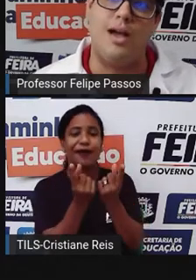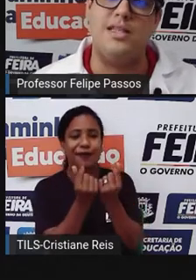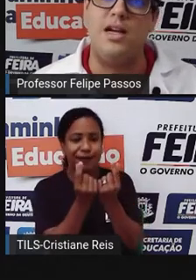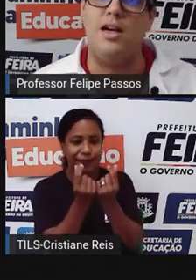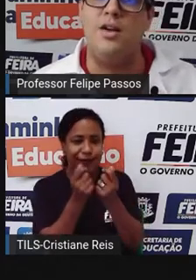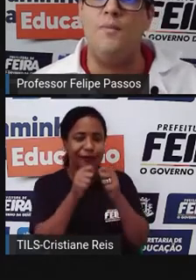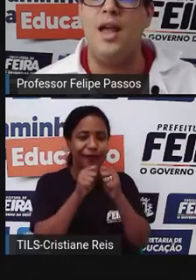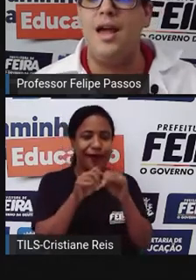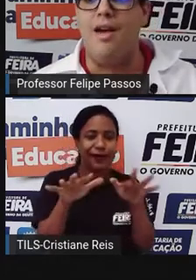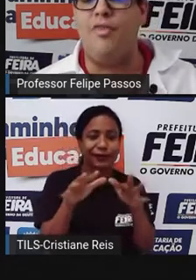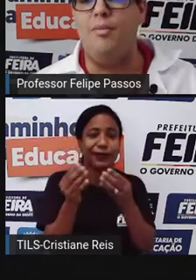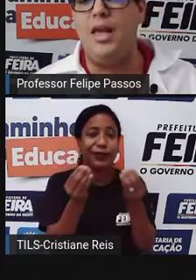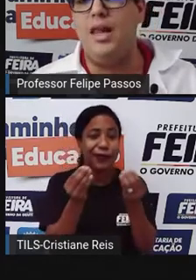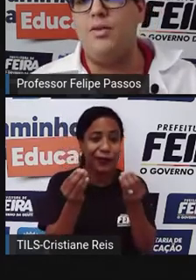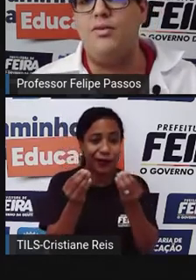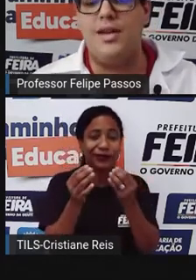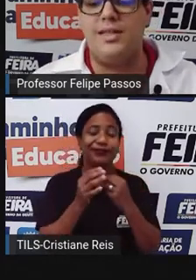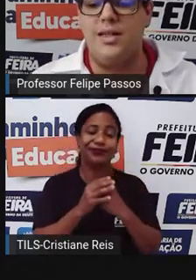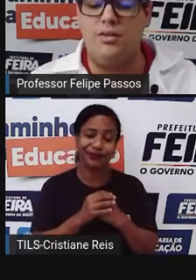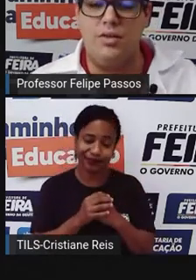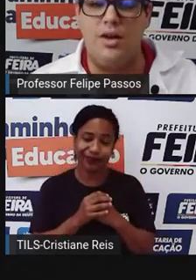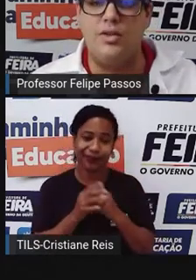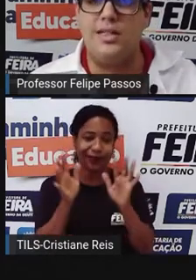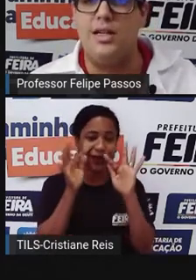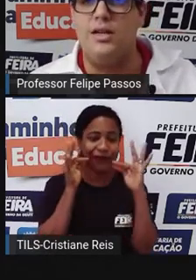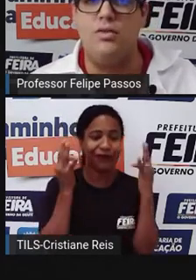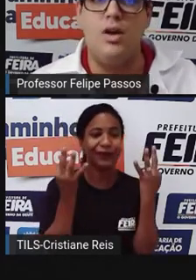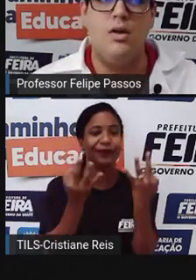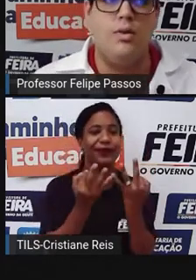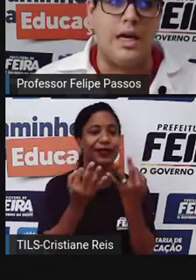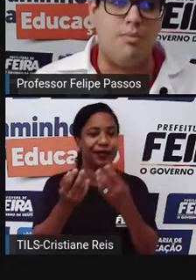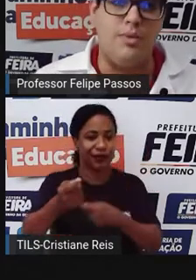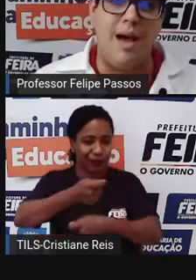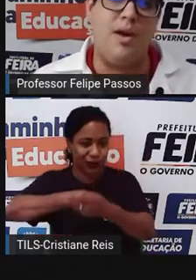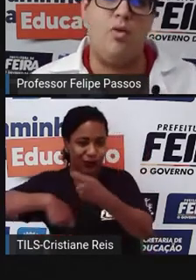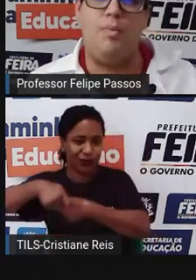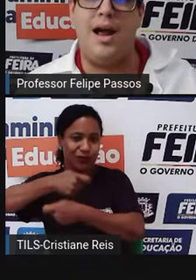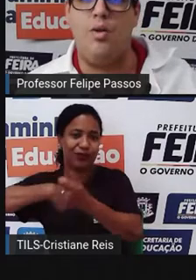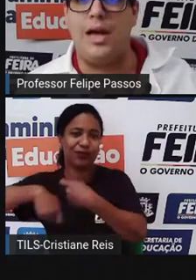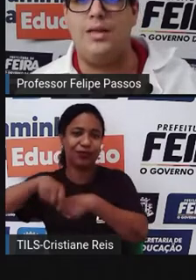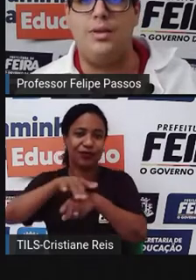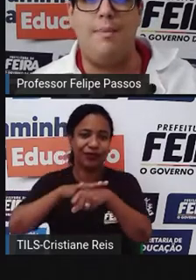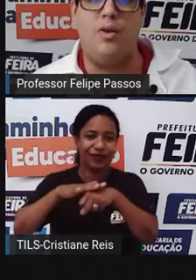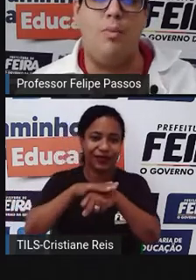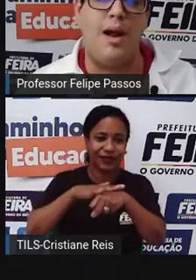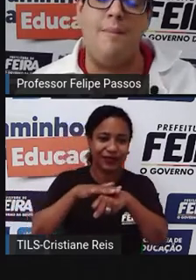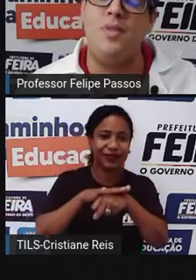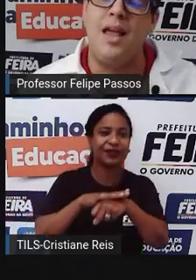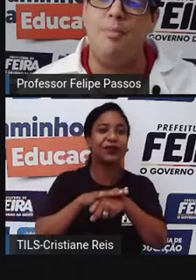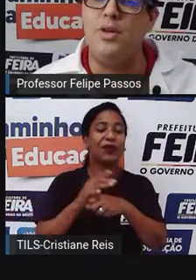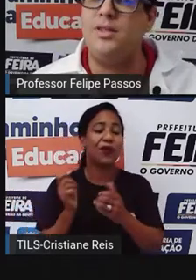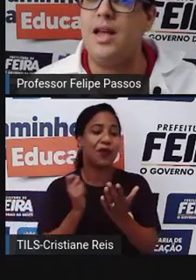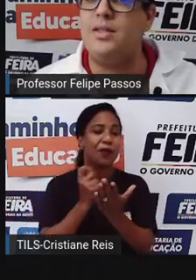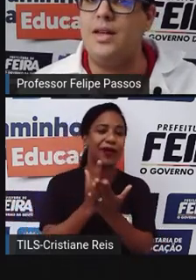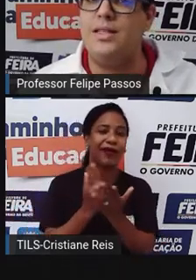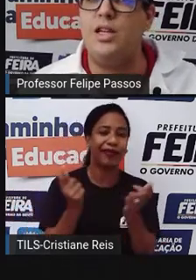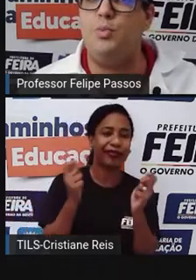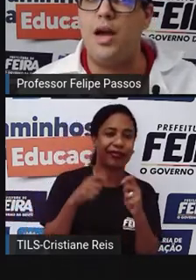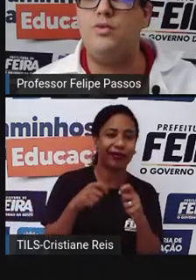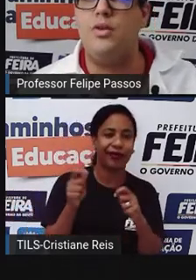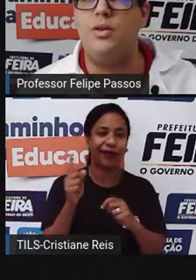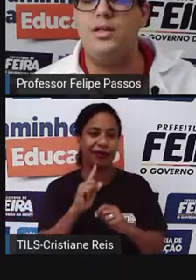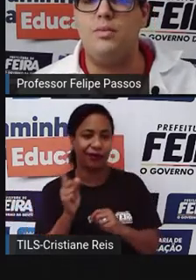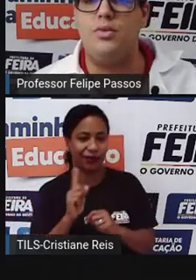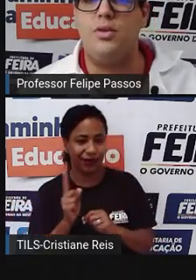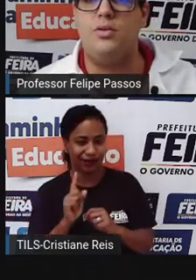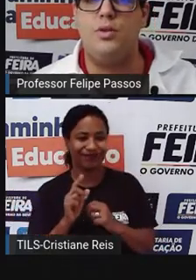dinheiro que os pais ganham. A família conversando, negociando o que é que dá pra comprar, o que é que não dá pra comprar. É por isso que às vezes a